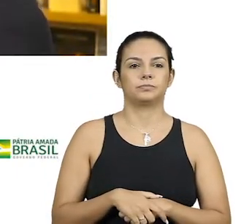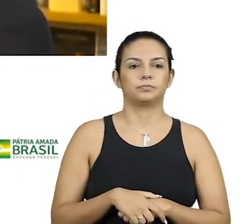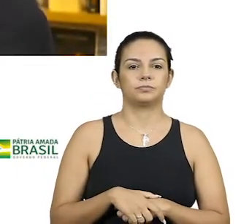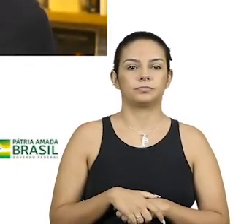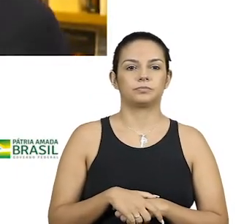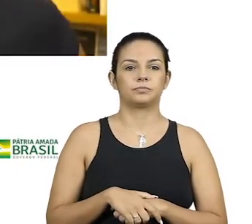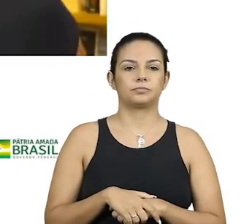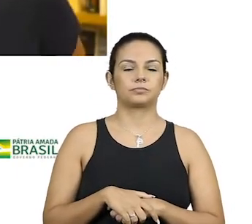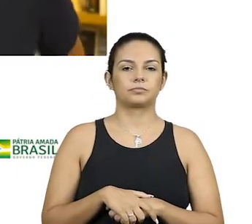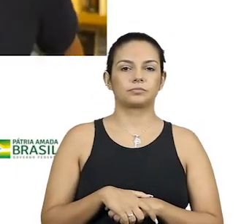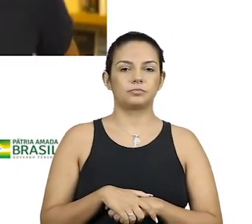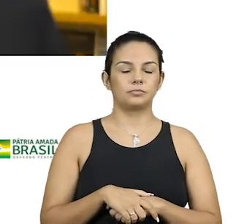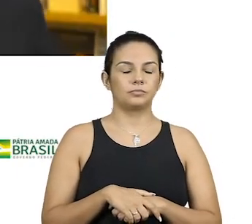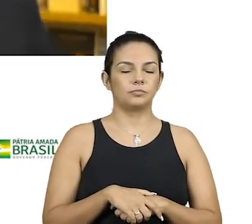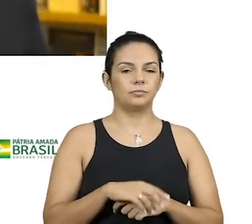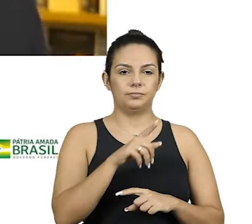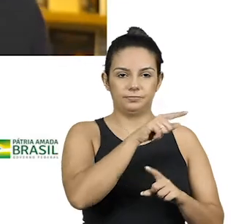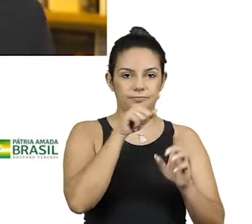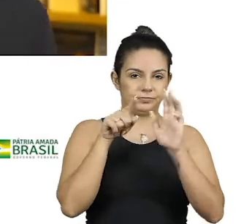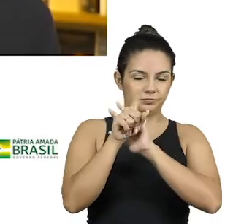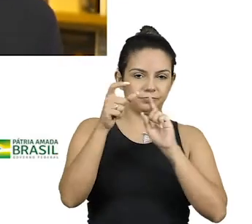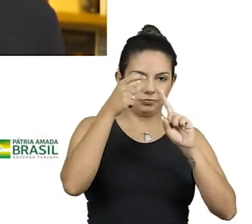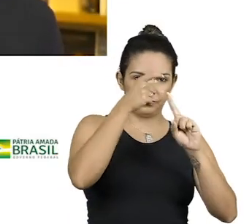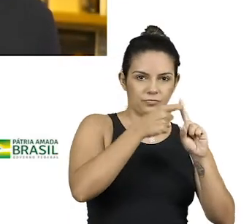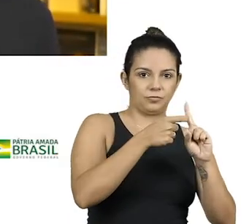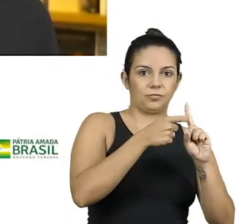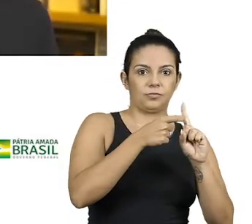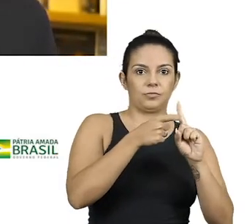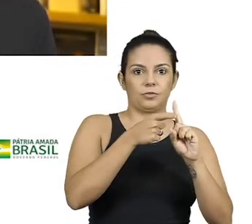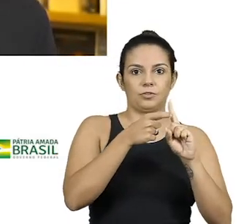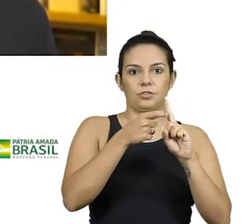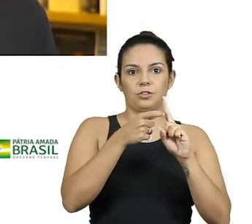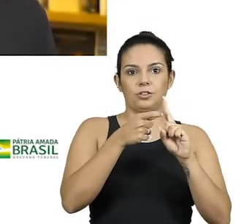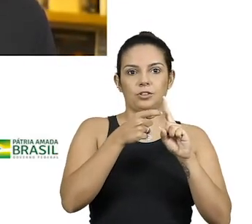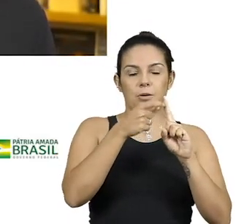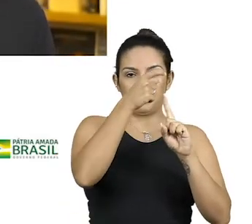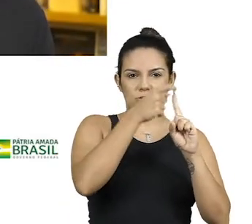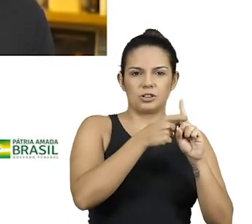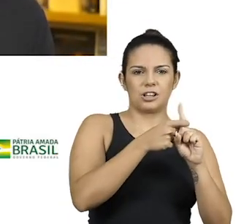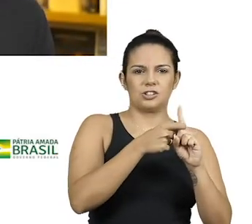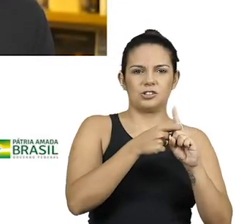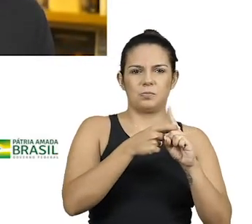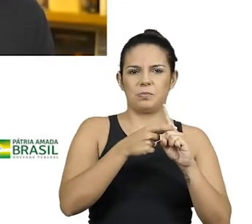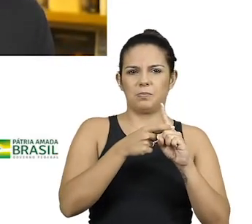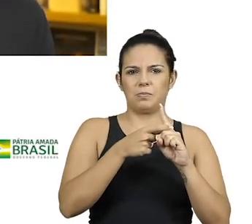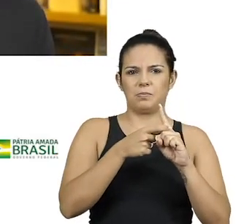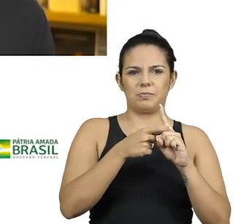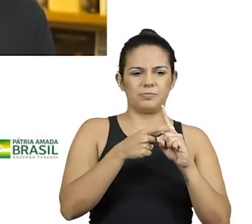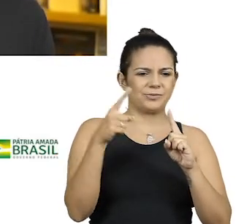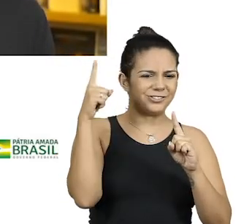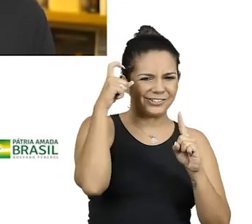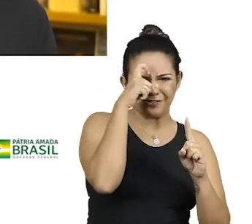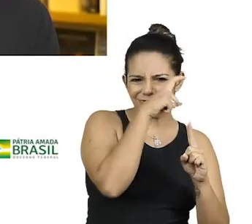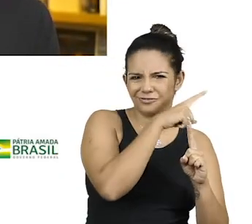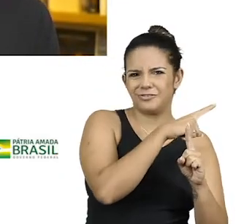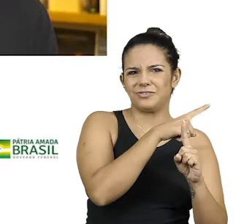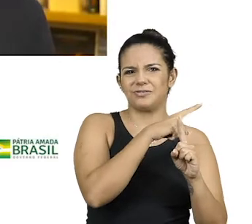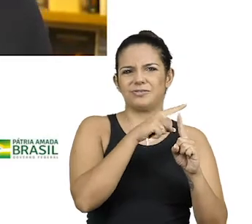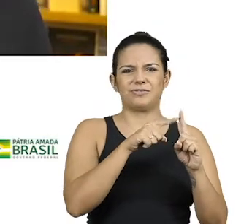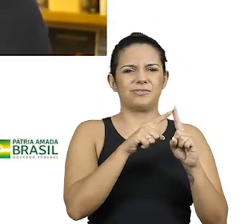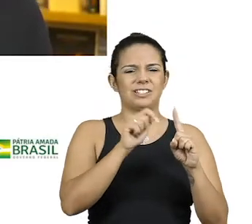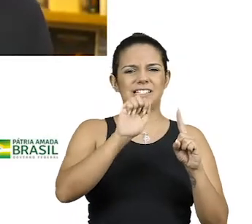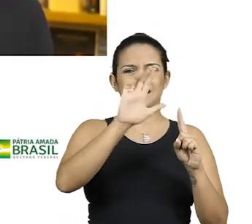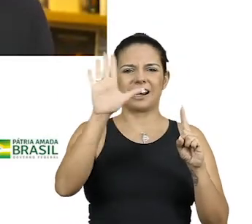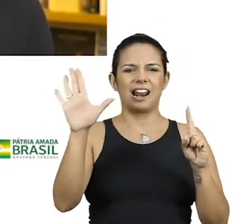personagem conturbado, polêmico e tão... Gente, eu vejo o Jorge Maltner numa linha tão clara, ele